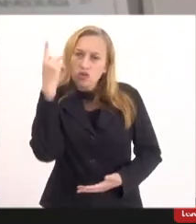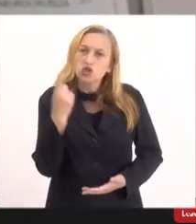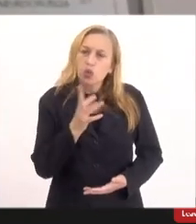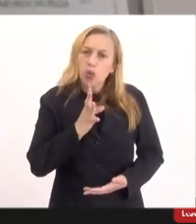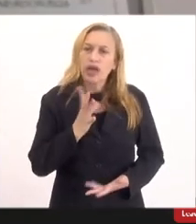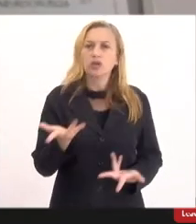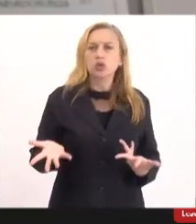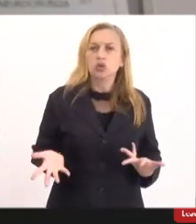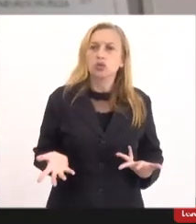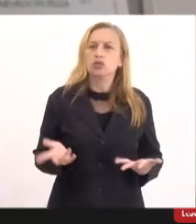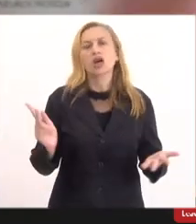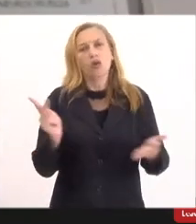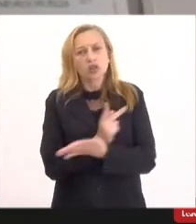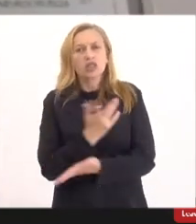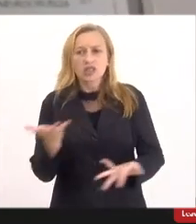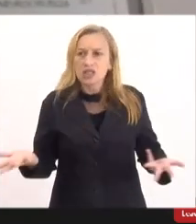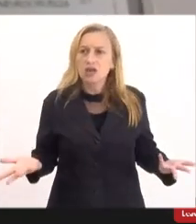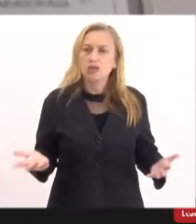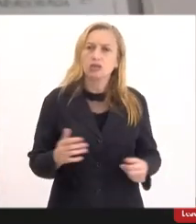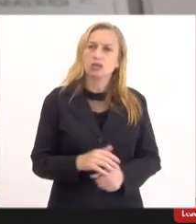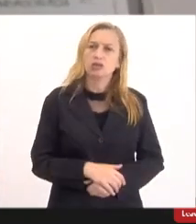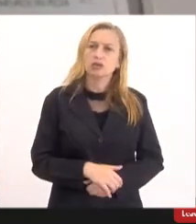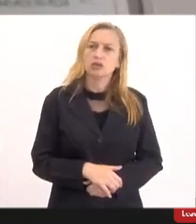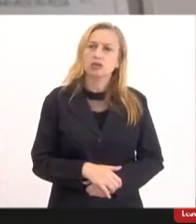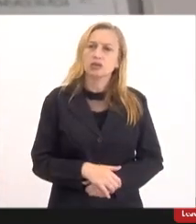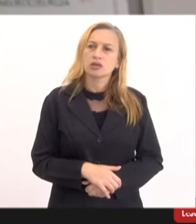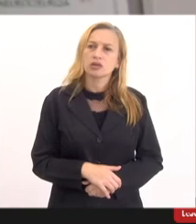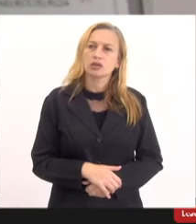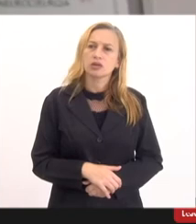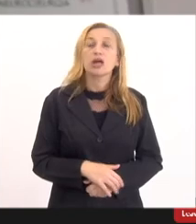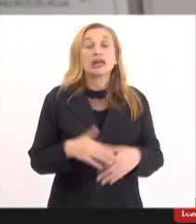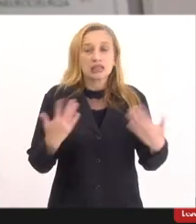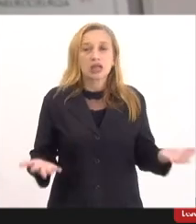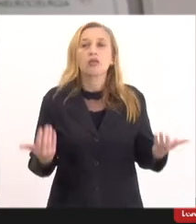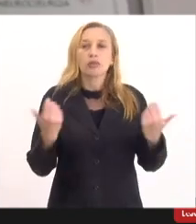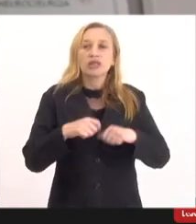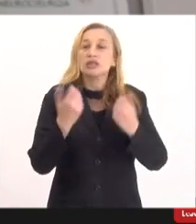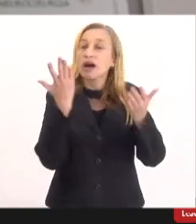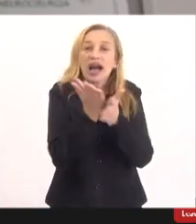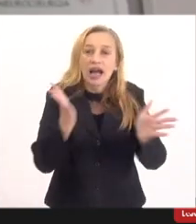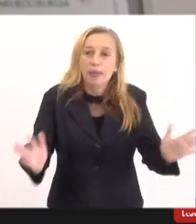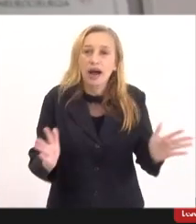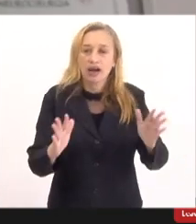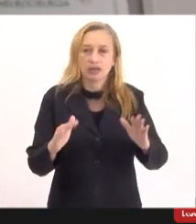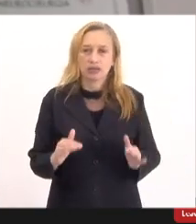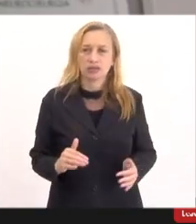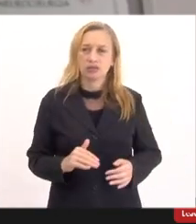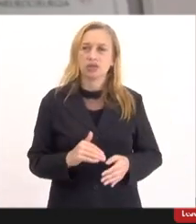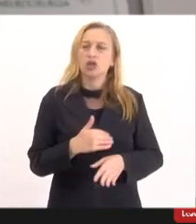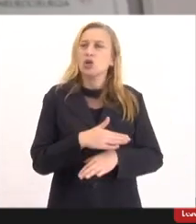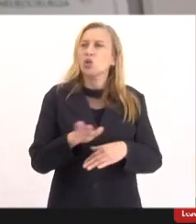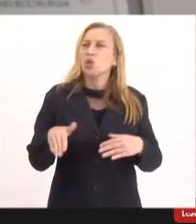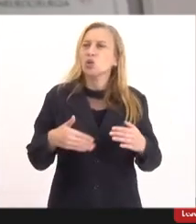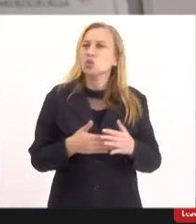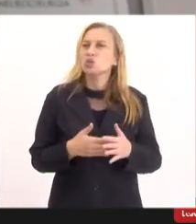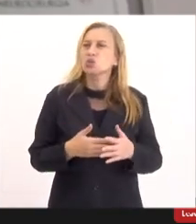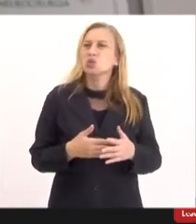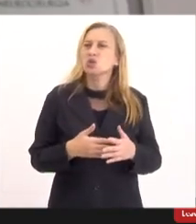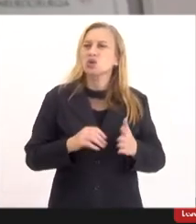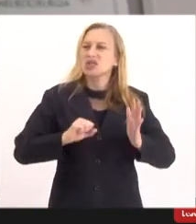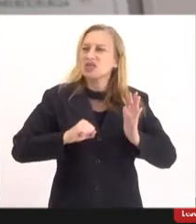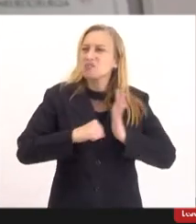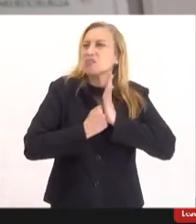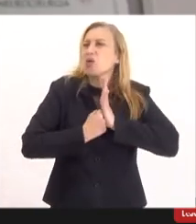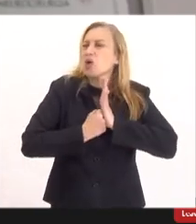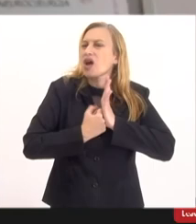isso que aconteceu para o mundo isso que está acontecendo então nós precisamos acabar com toda com todo esse bloqueio que